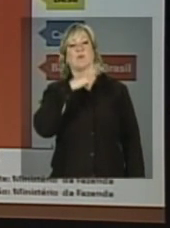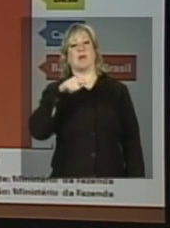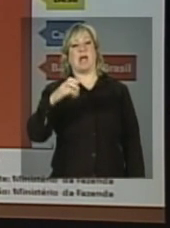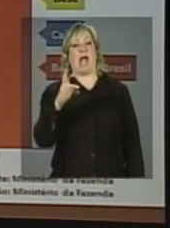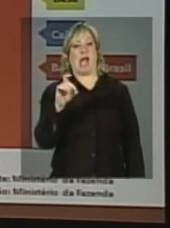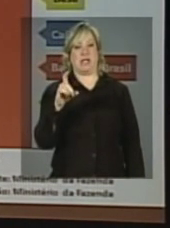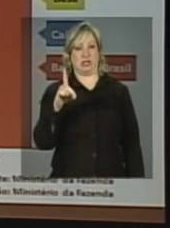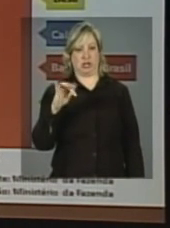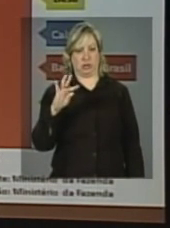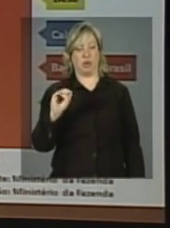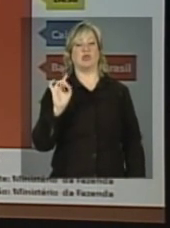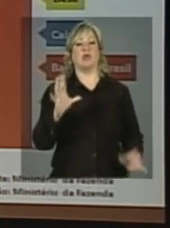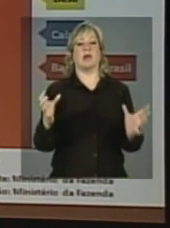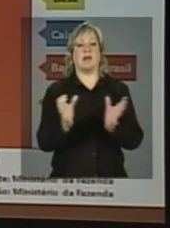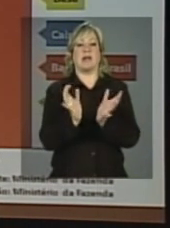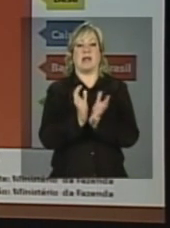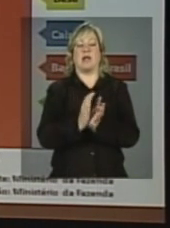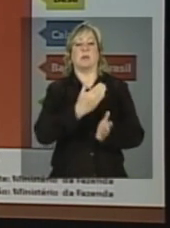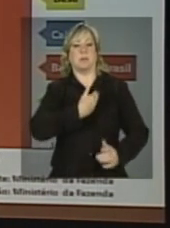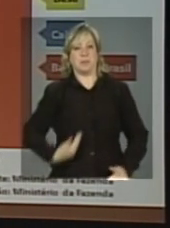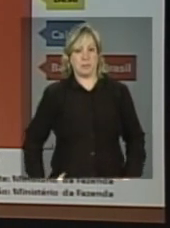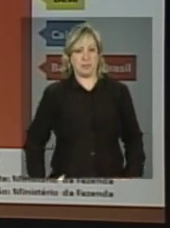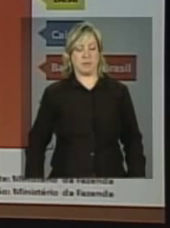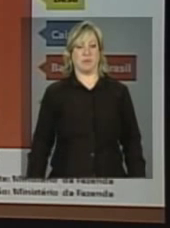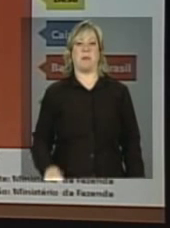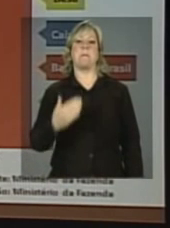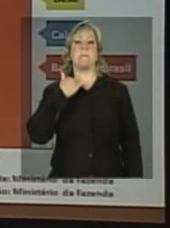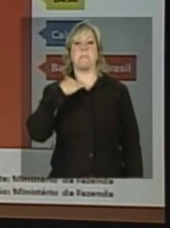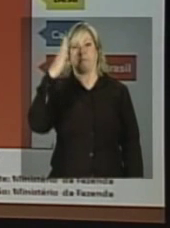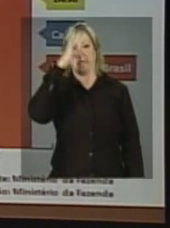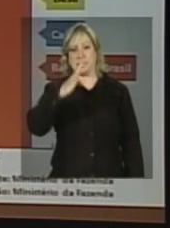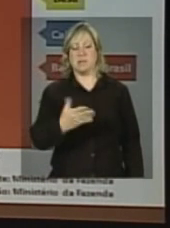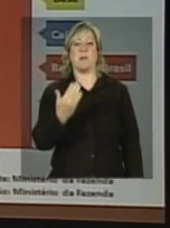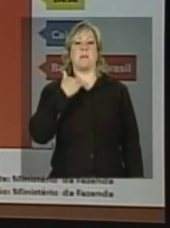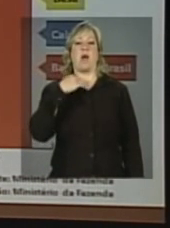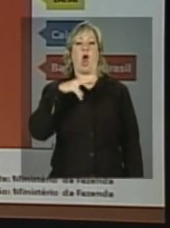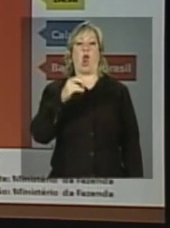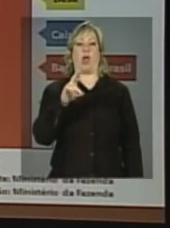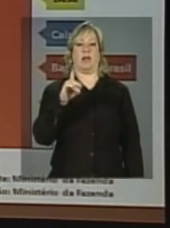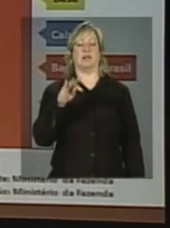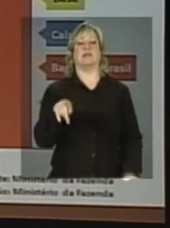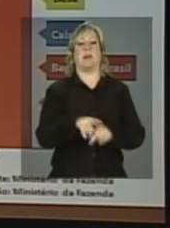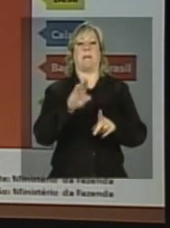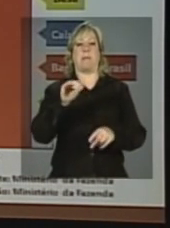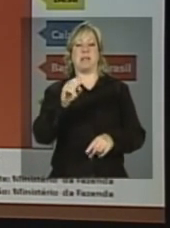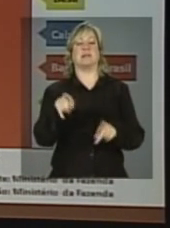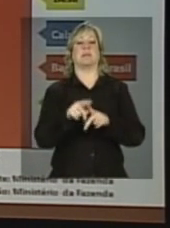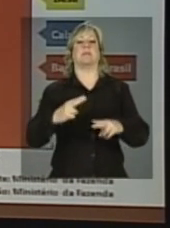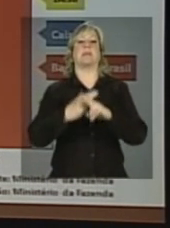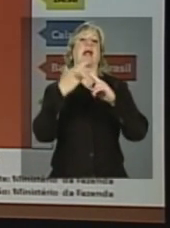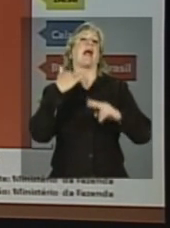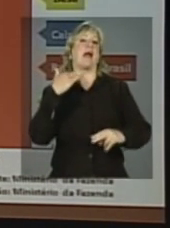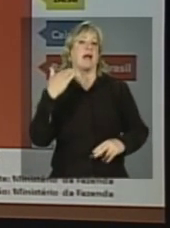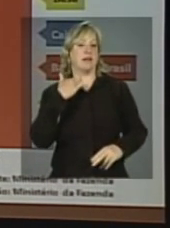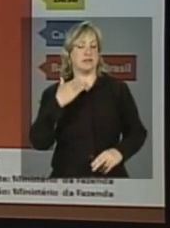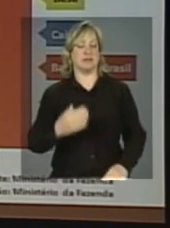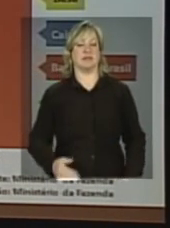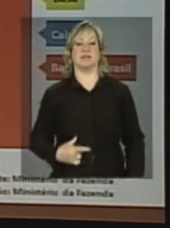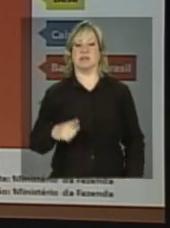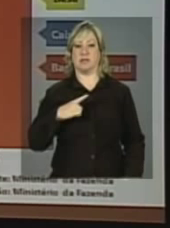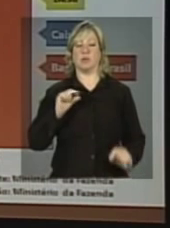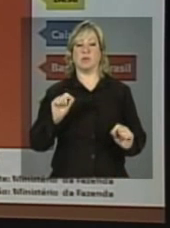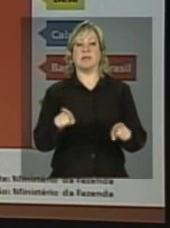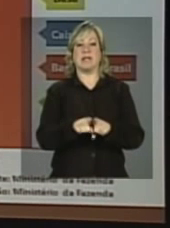só na rede pública. Banco do Brasil, Banco do Nordeste, Barça e Caixa Econômica Federal.